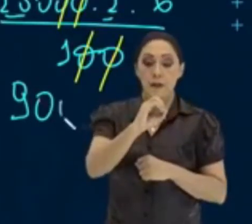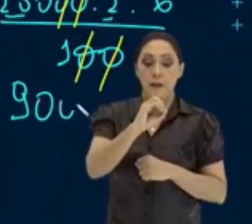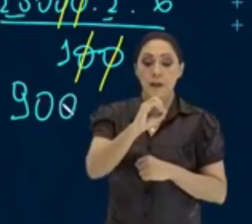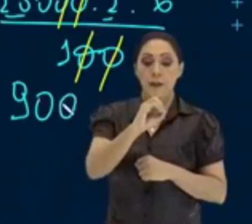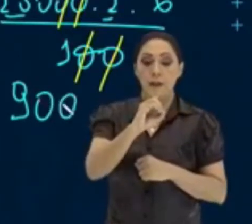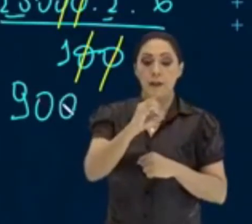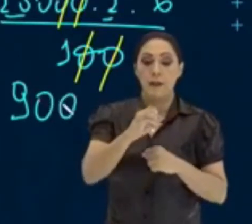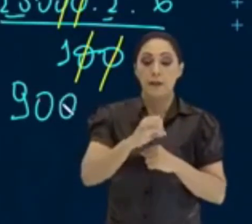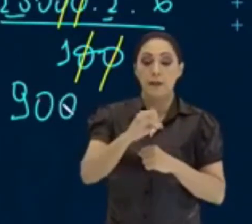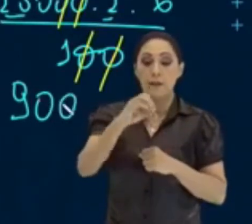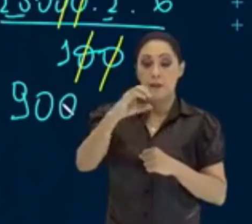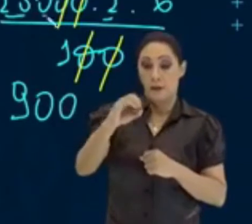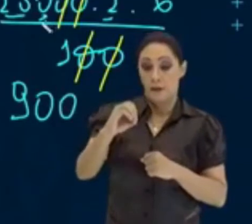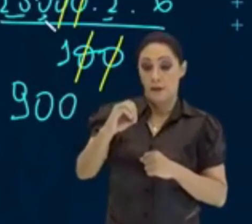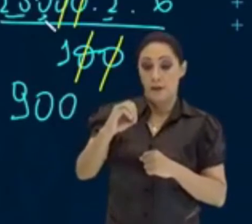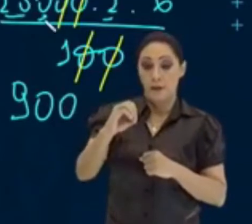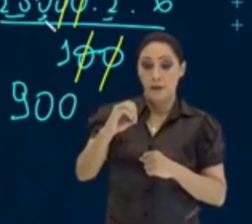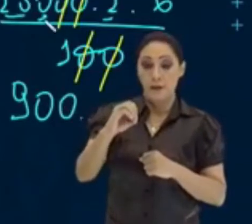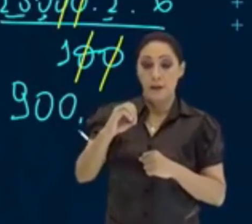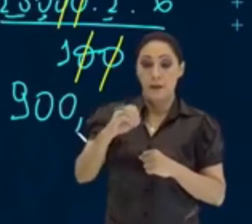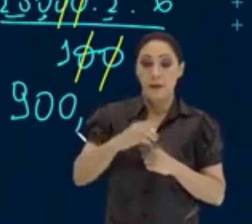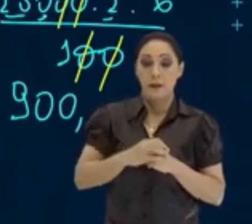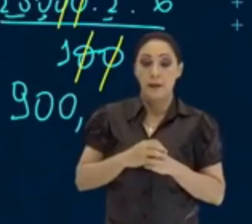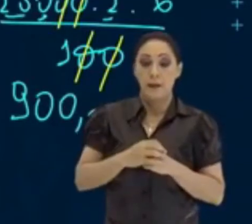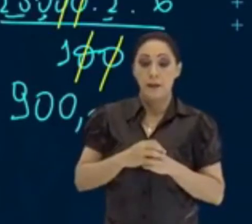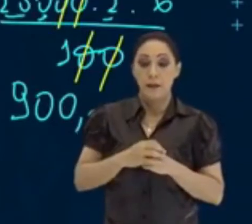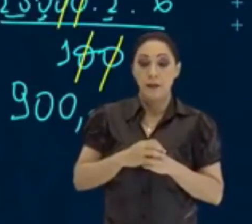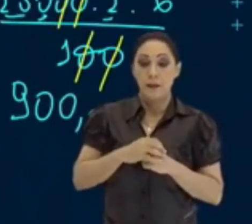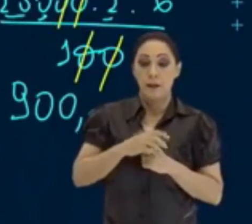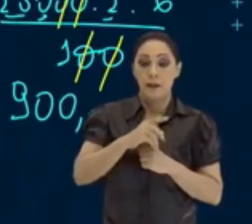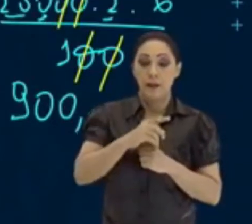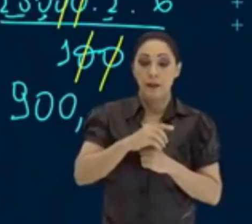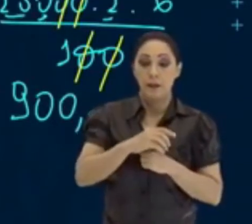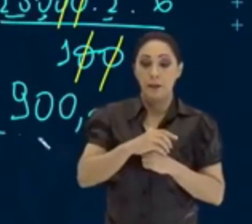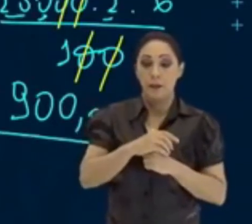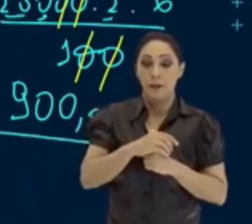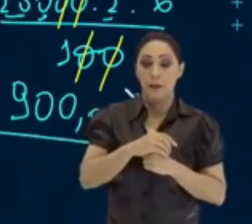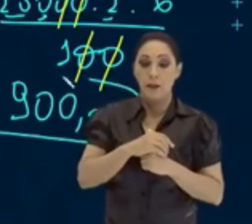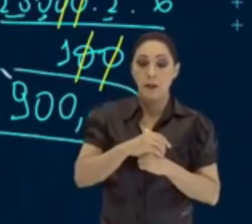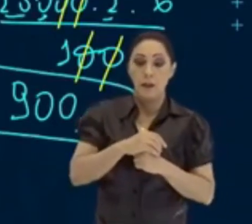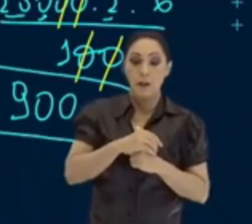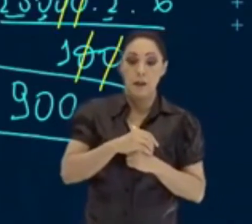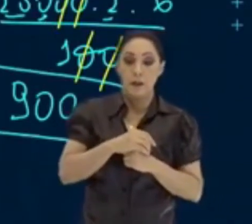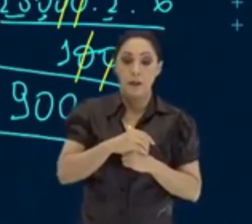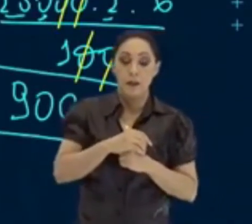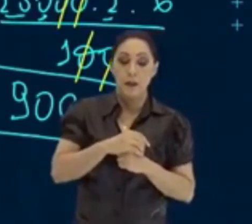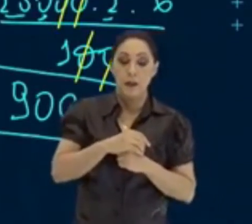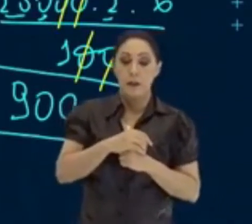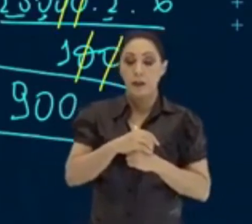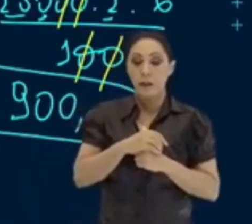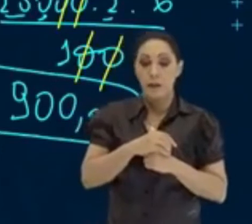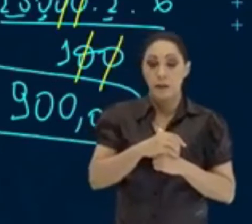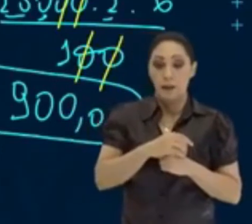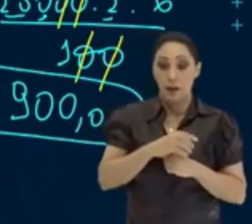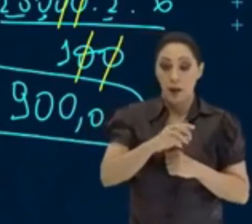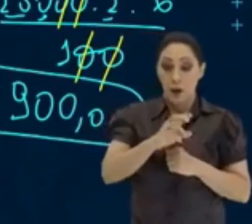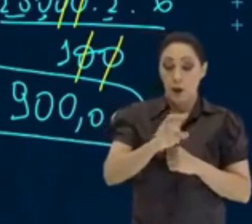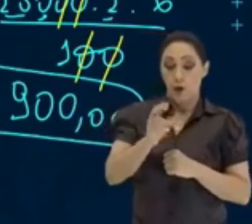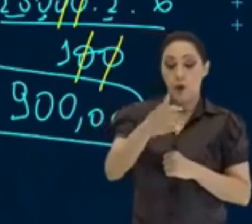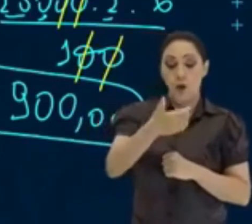sobra um zero. Nossa, sobra esse zero aqui, ó, reais.